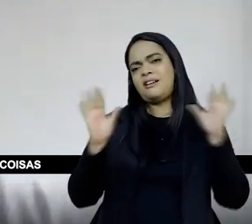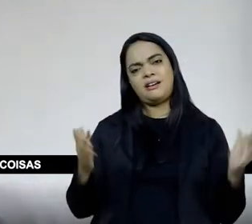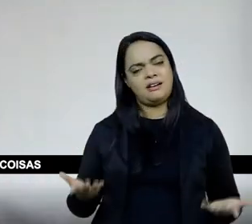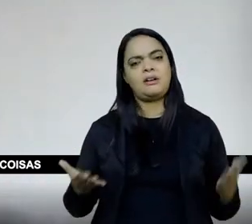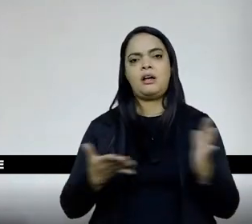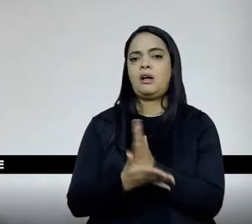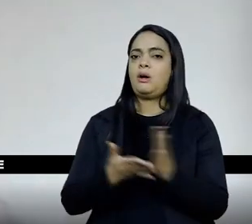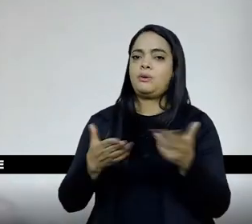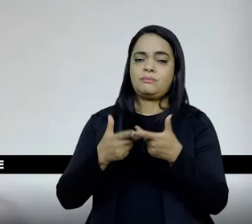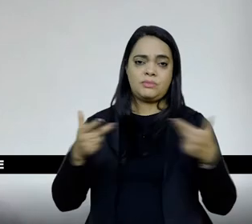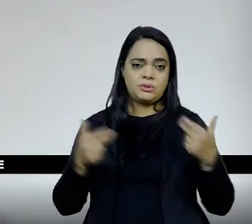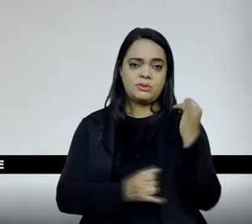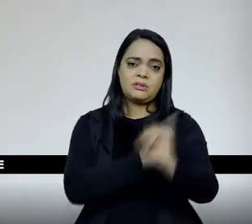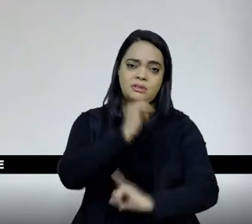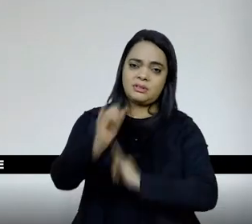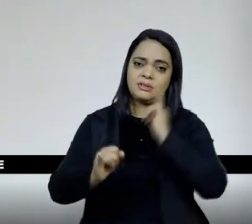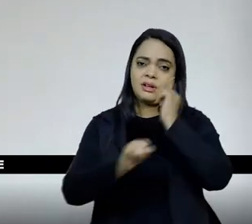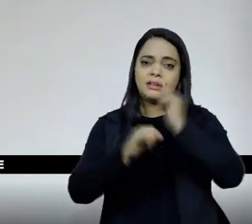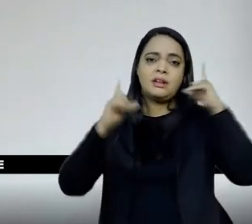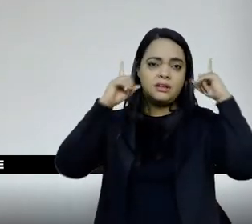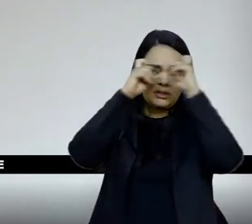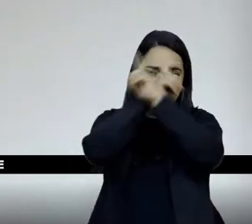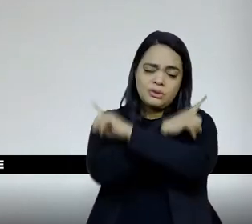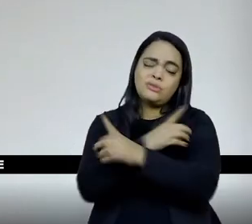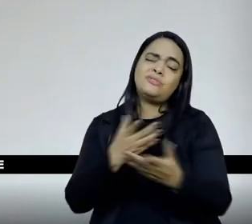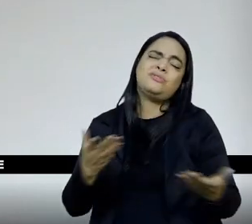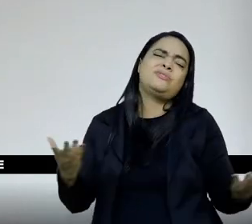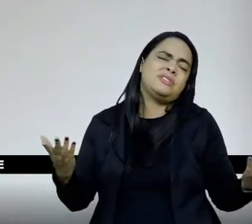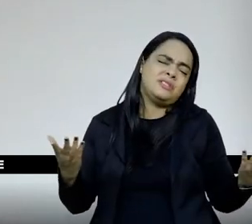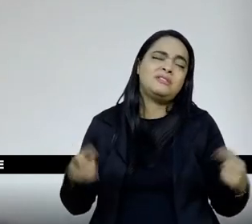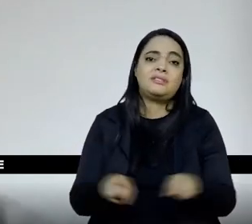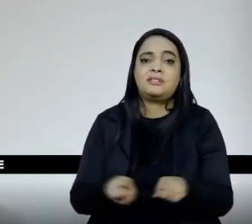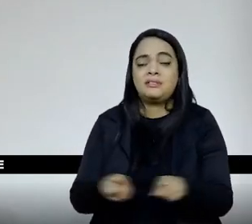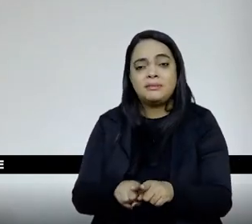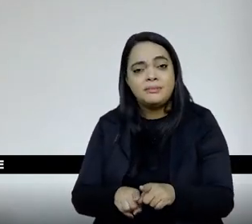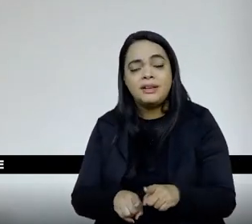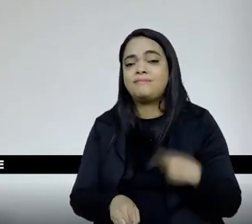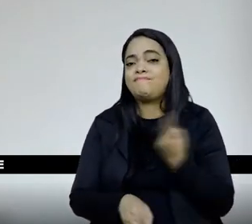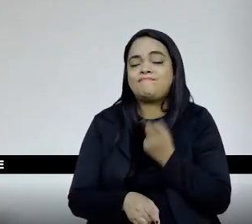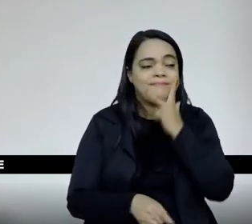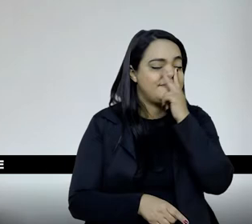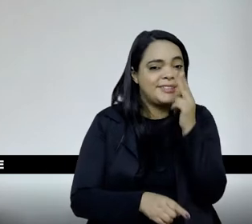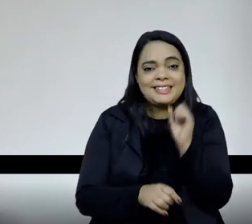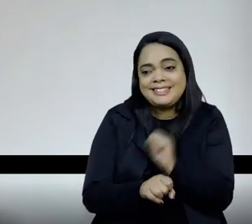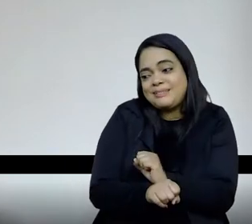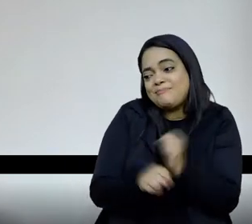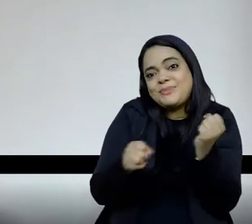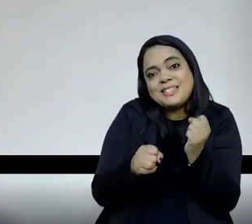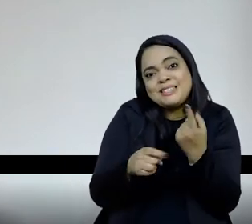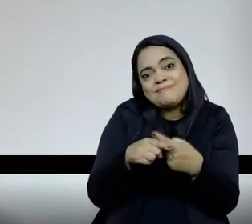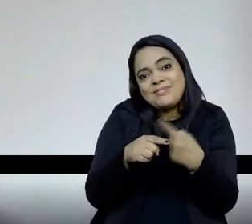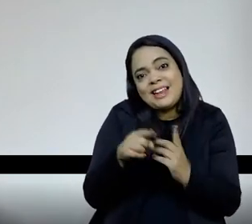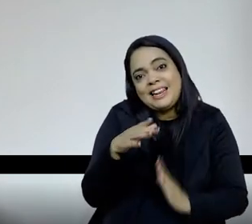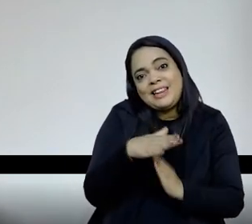algumas coisas na internet são mais difíceis e com os recursos que a gente tem, talvez seja no limite meio que impossível, porque isso talvez